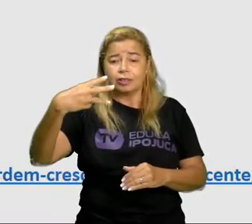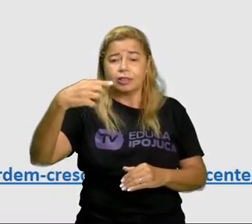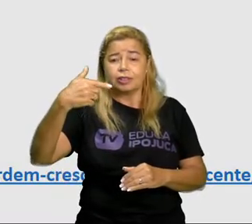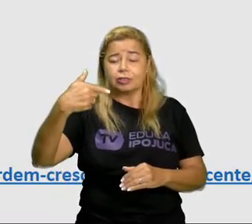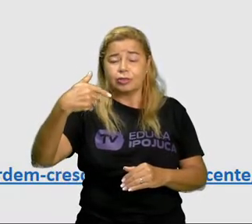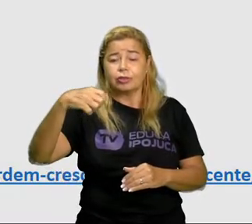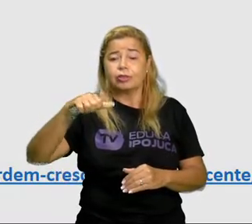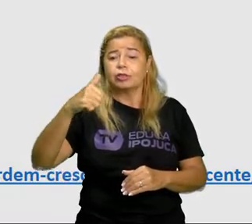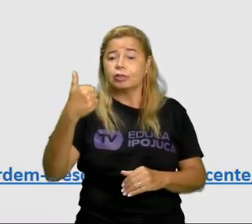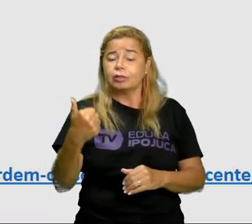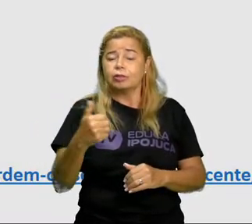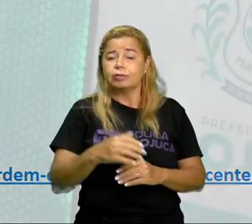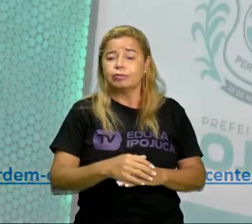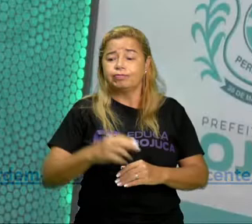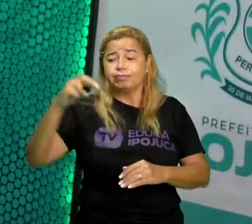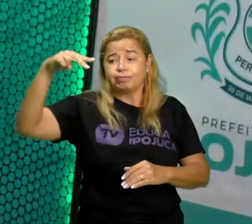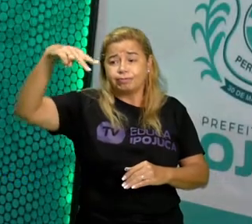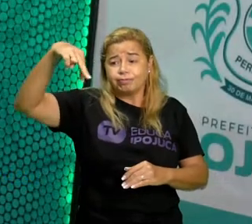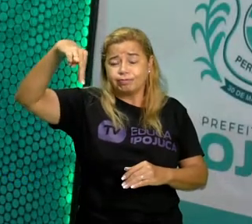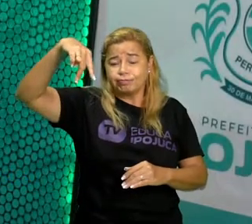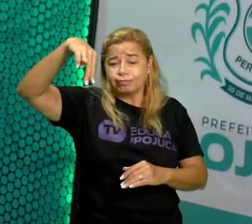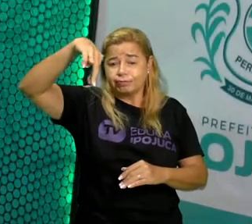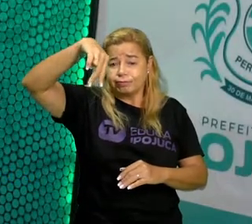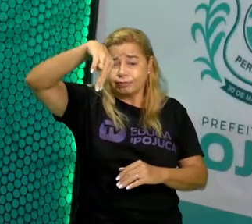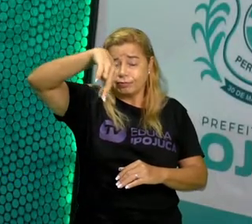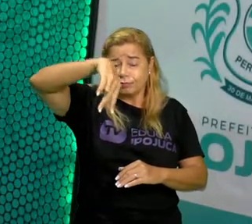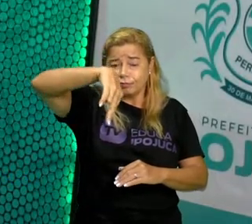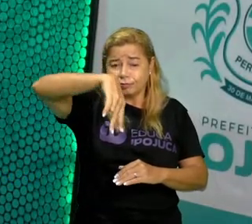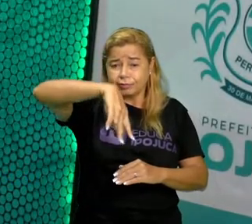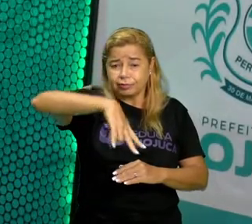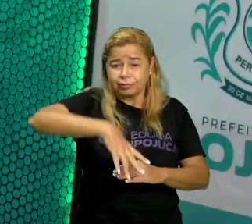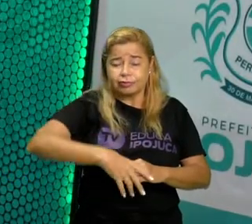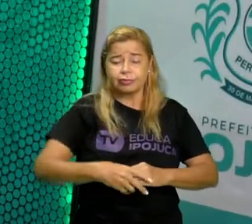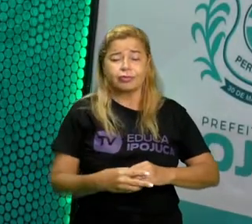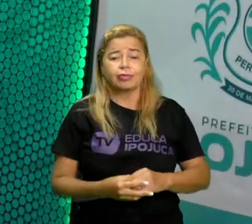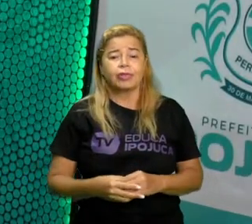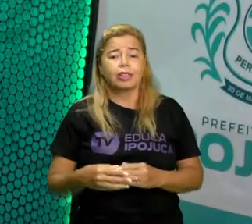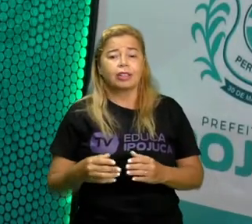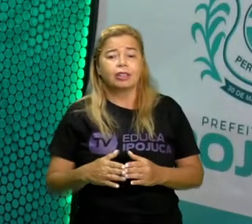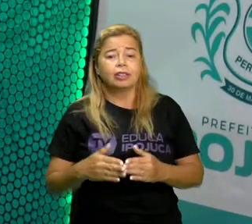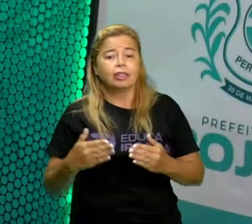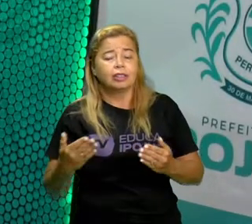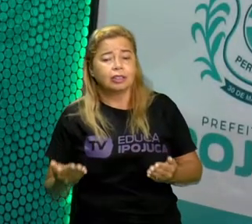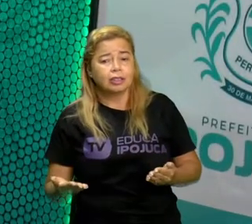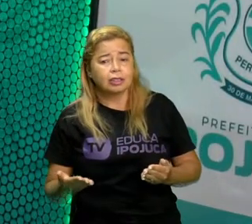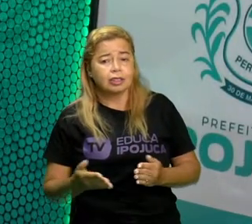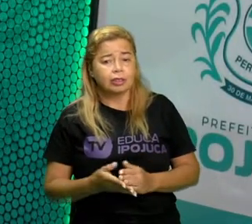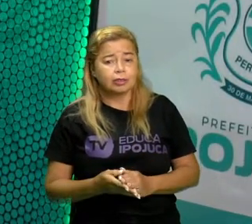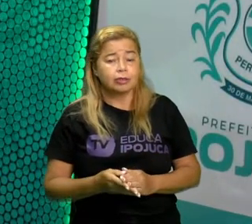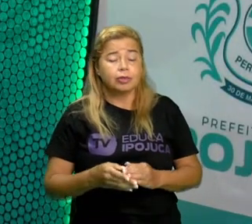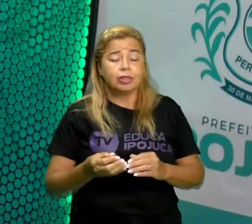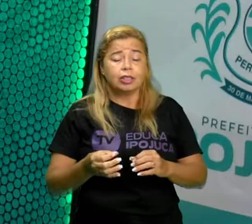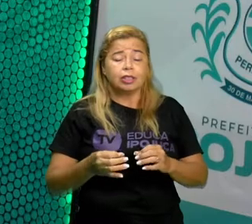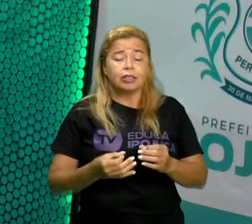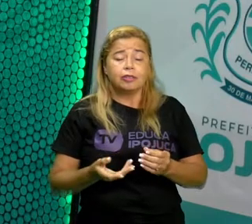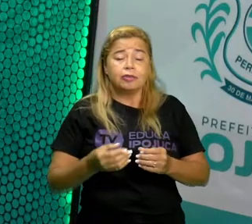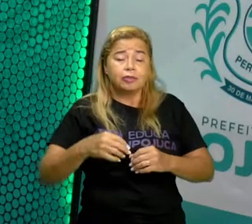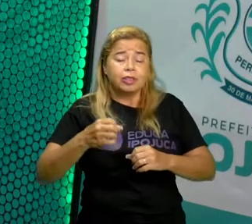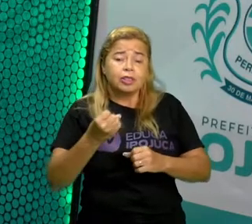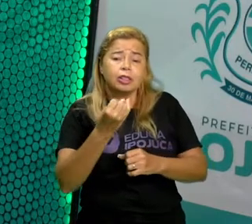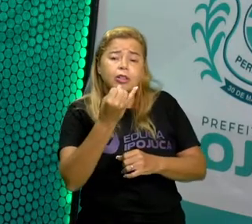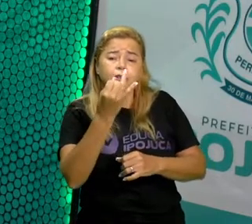Ele desceu os degraus. Se ele desceu os degraus, ele fez a contagem do